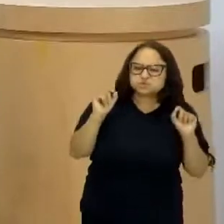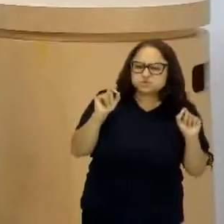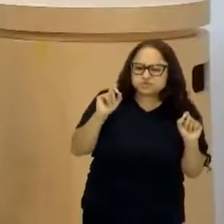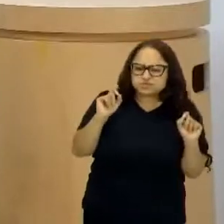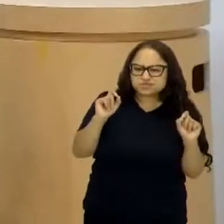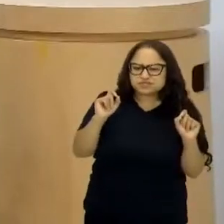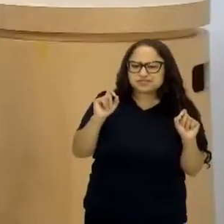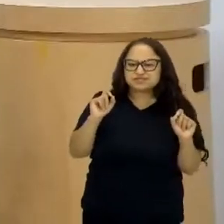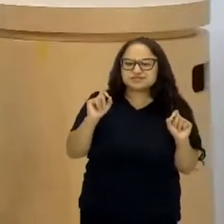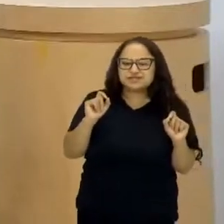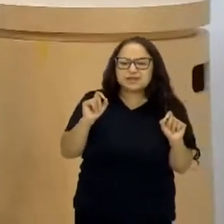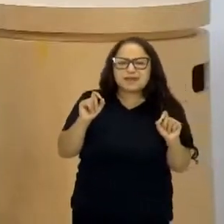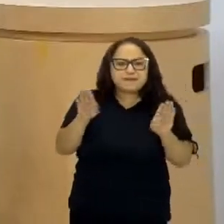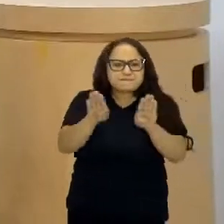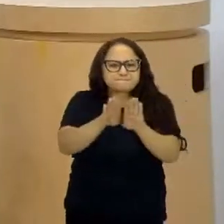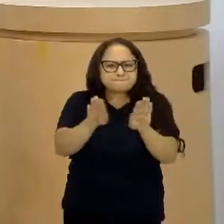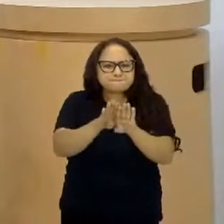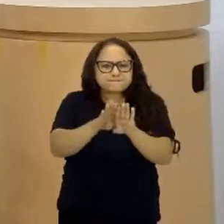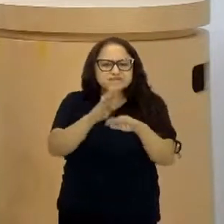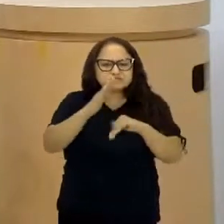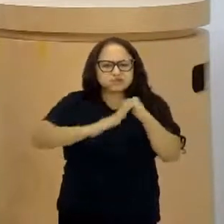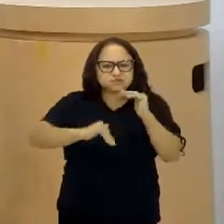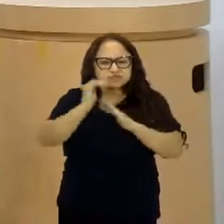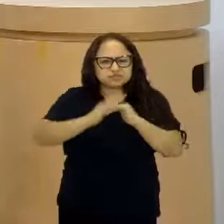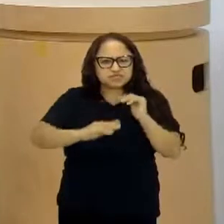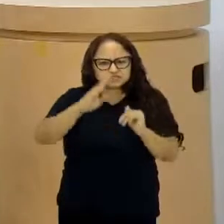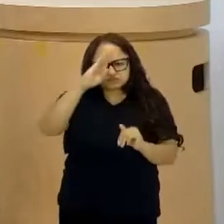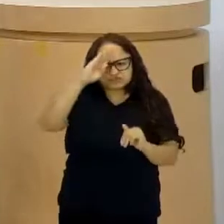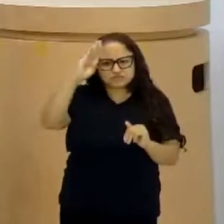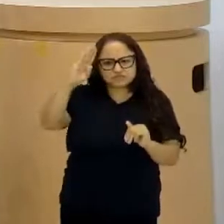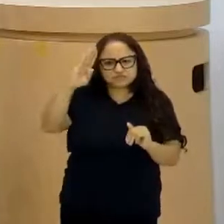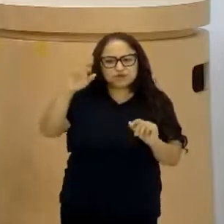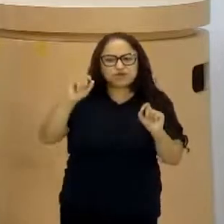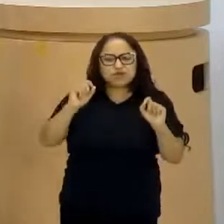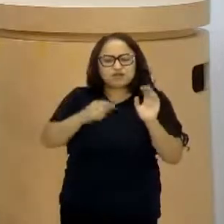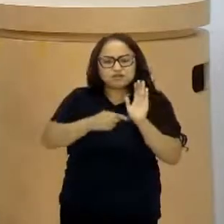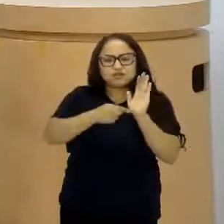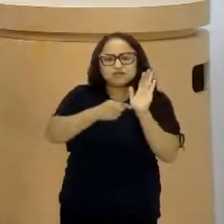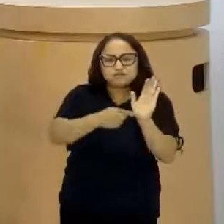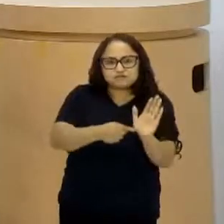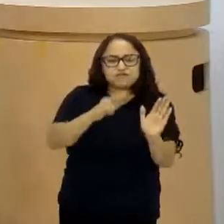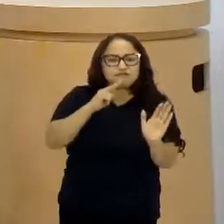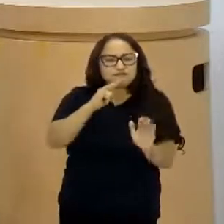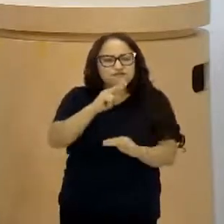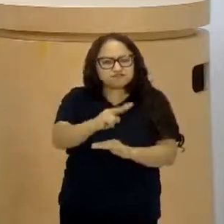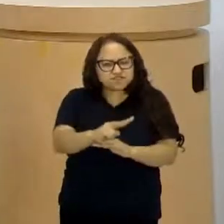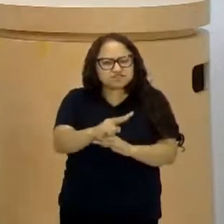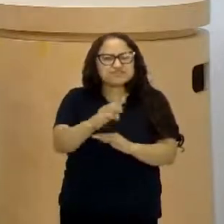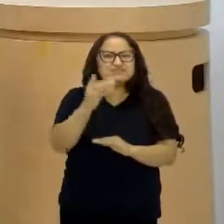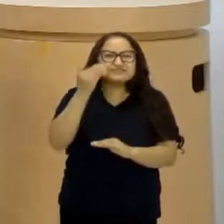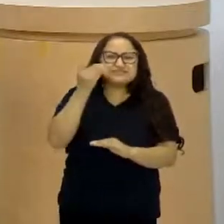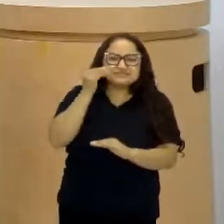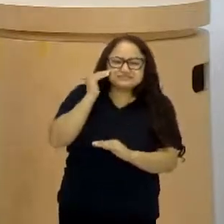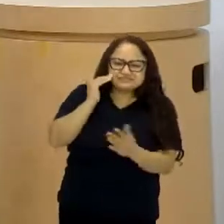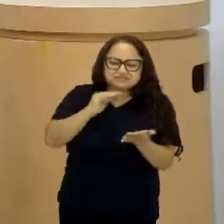nós trabalhamos a mesma habilidade nas quatro aulas, habilidade essencial de você localizar, você interpretar, você